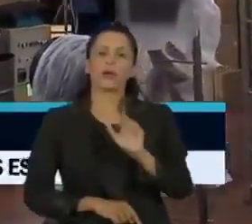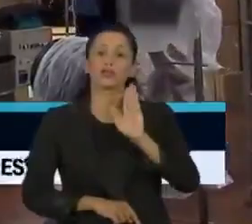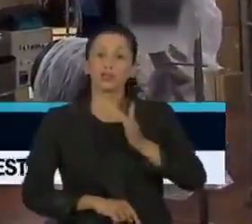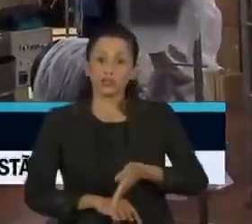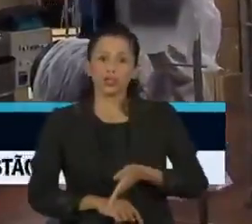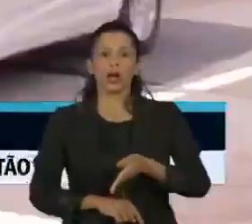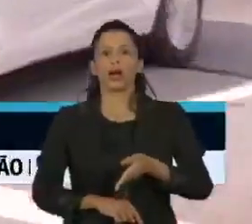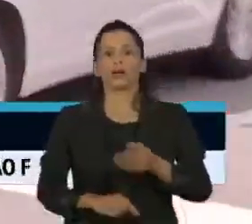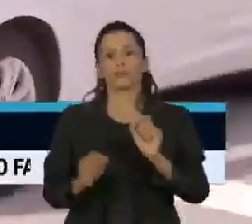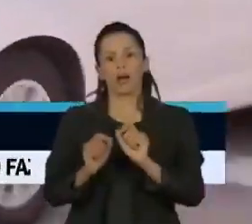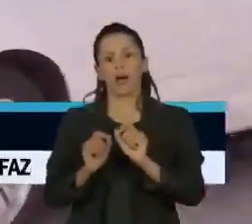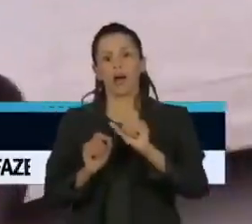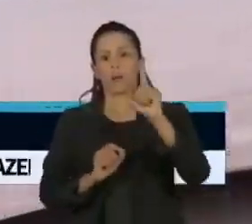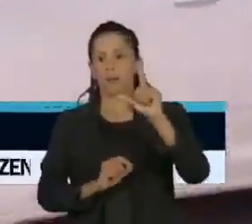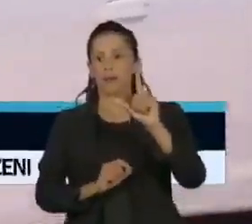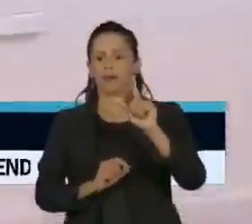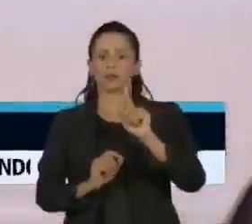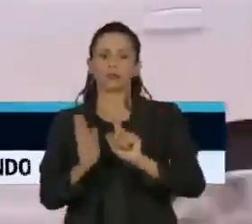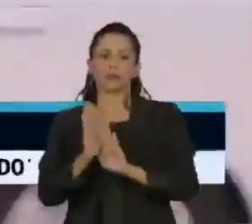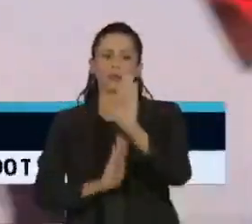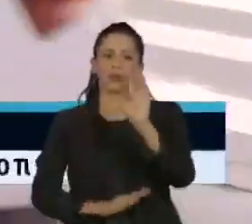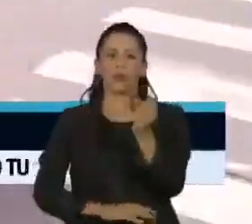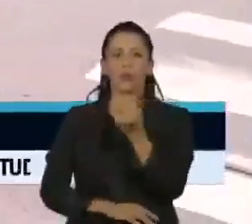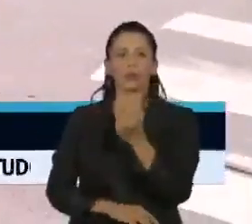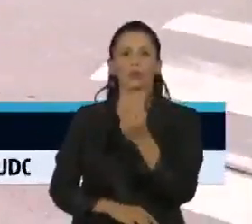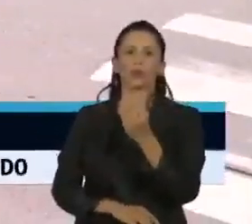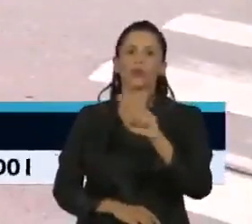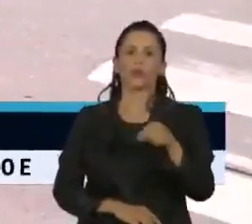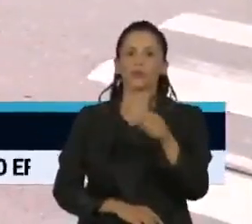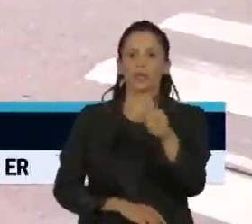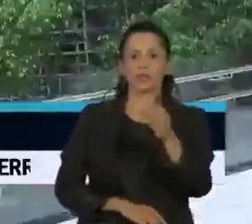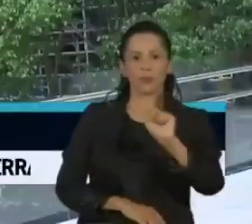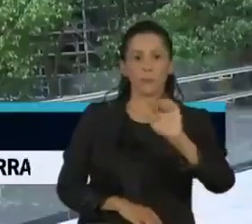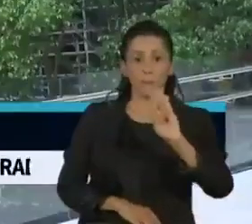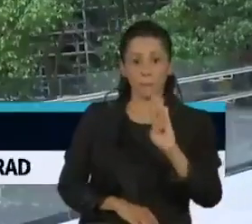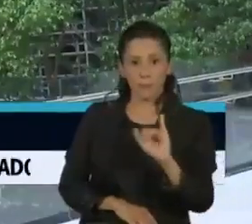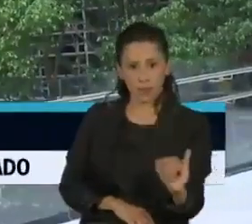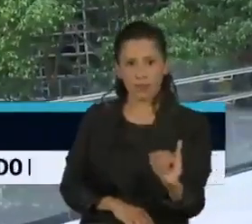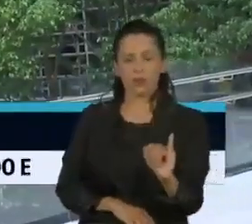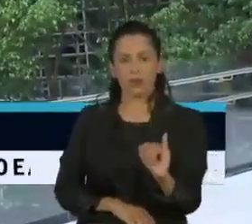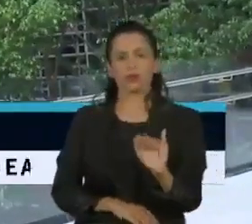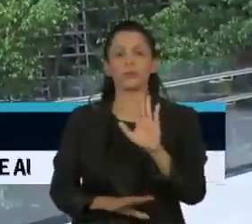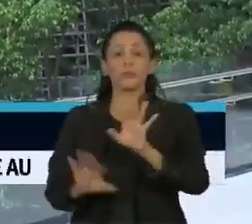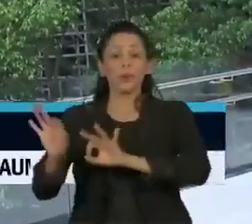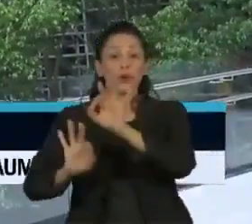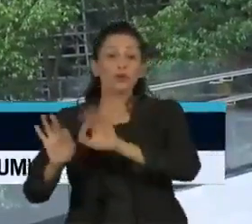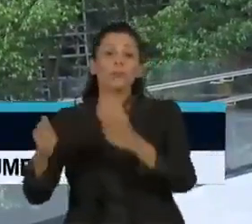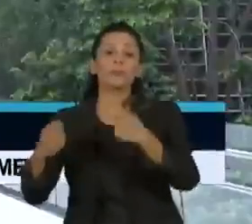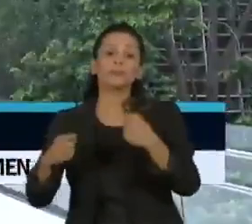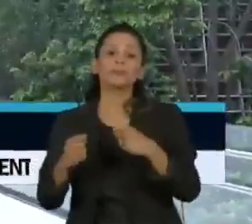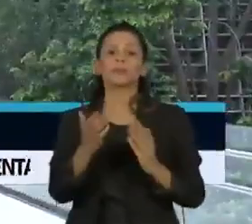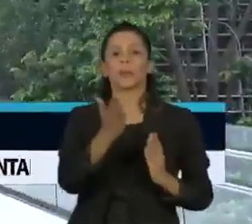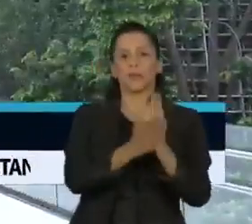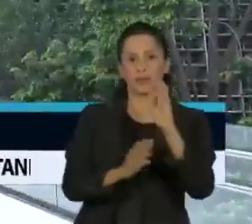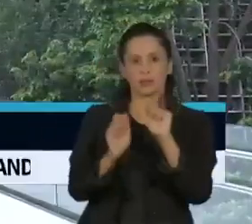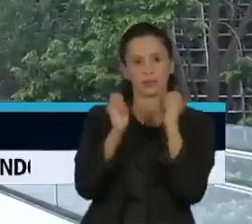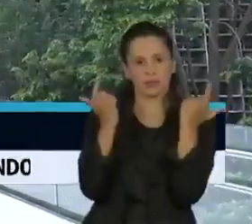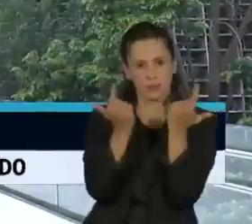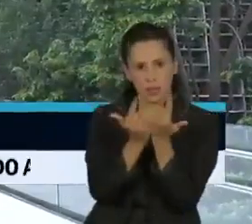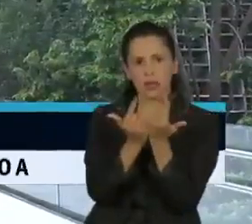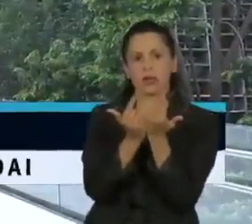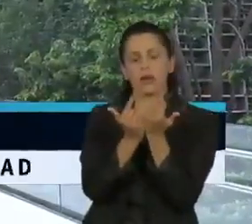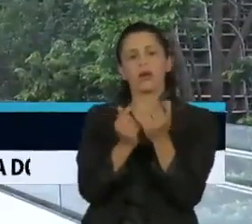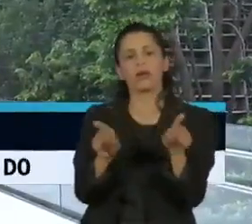de 8 bilhões de reais na arrecadação. O projeto depende de aprovação da Assembleia Legislativa e pretende garantir